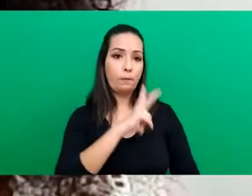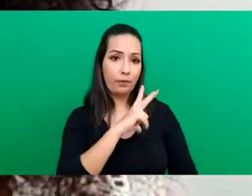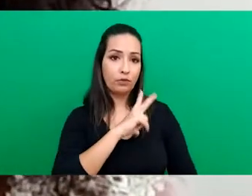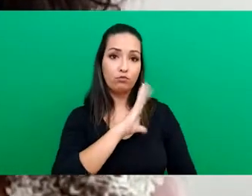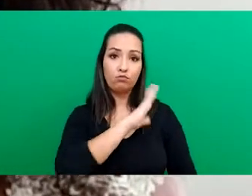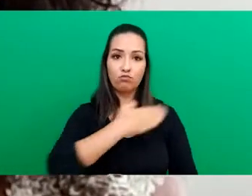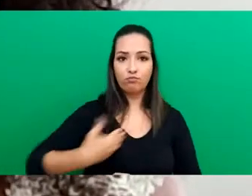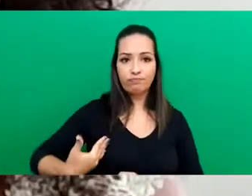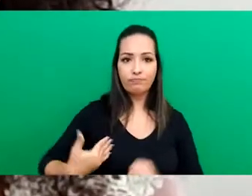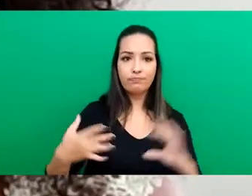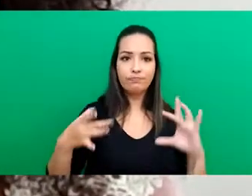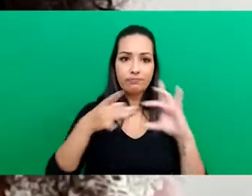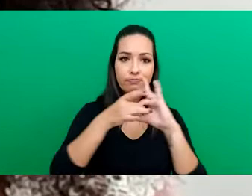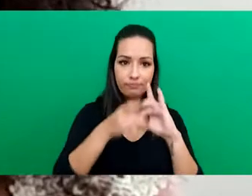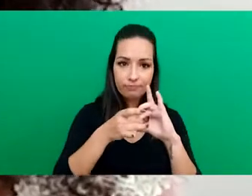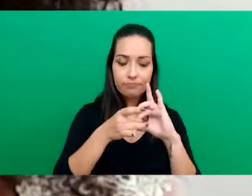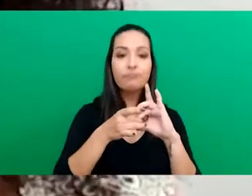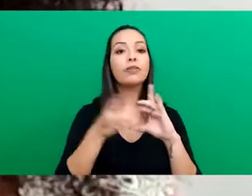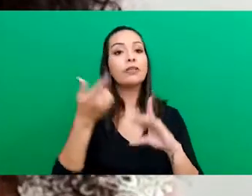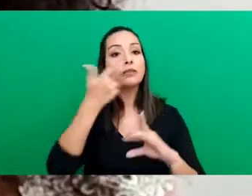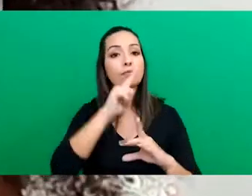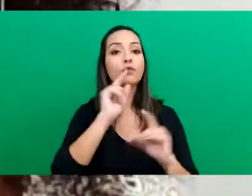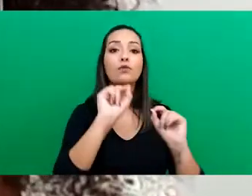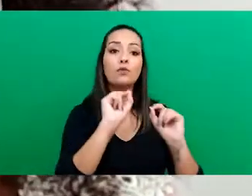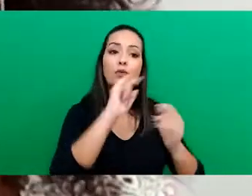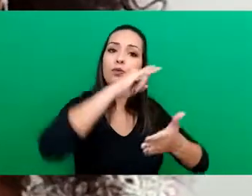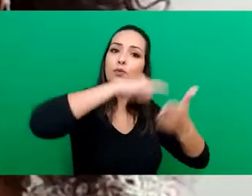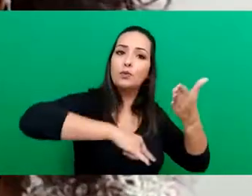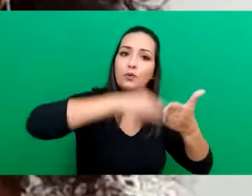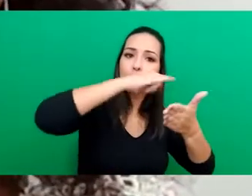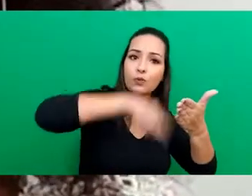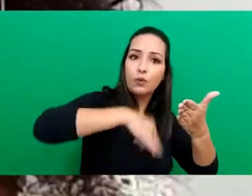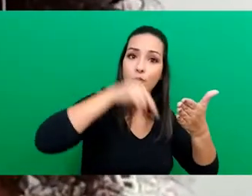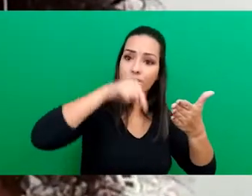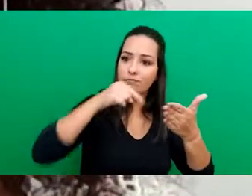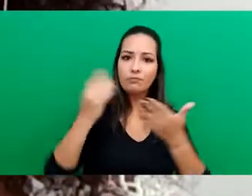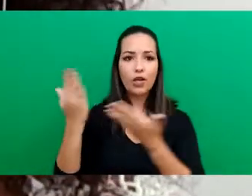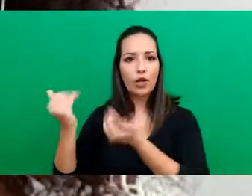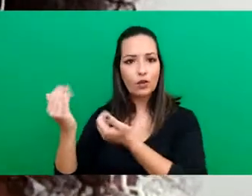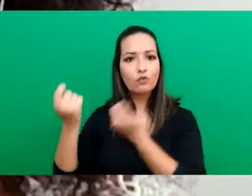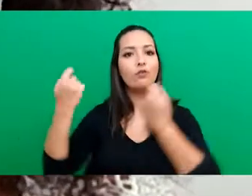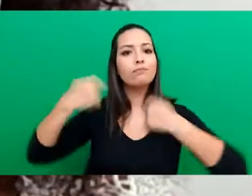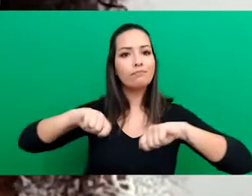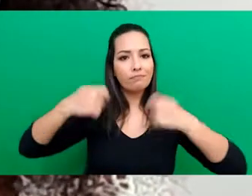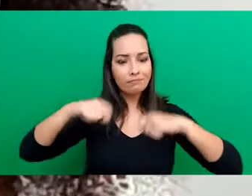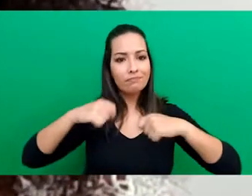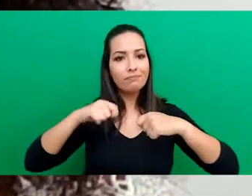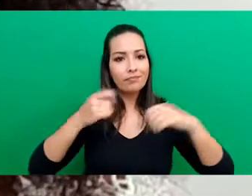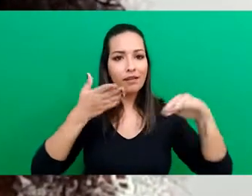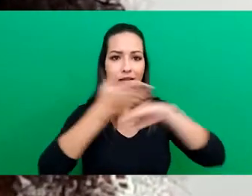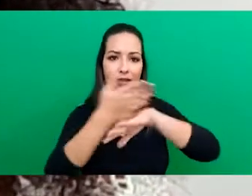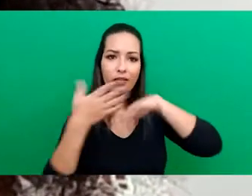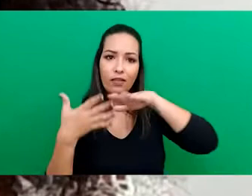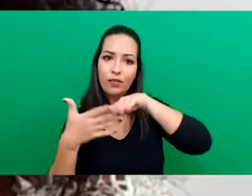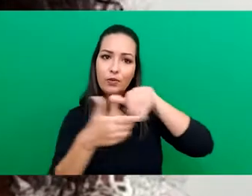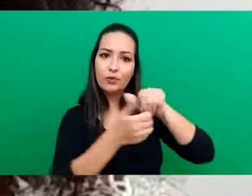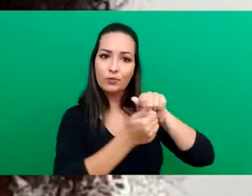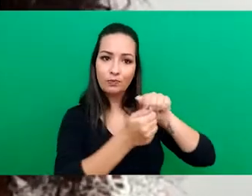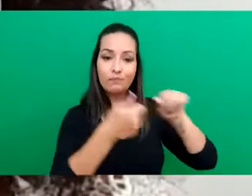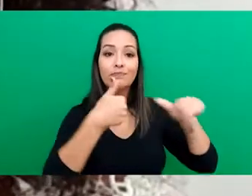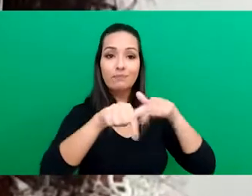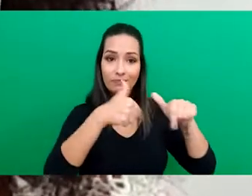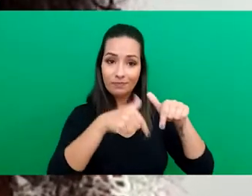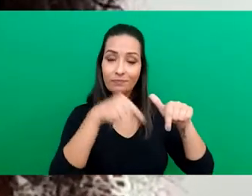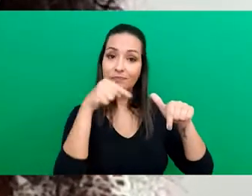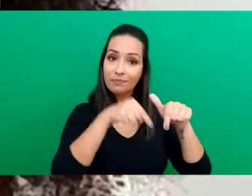e privado, de forma a ter acesso a essa documentação que esses jovens precisam para serem inseridos no mundo do trabalho e